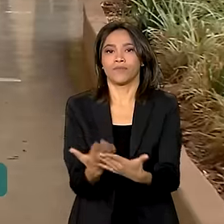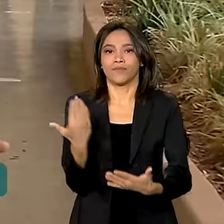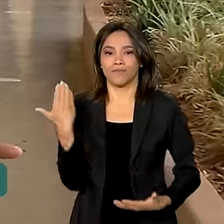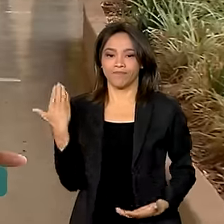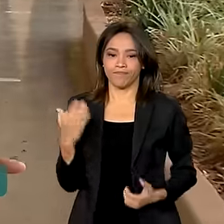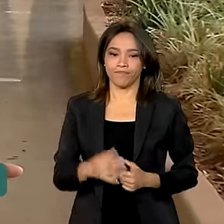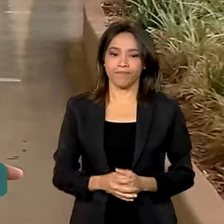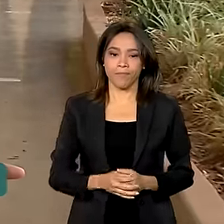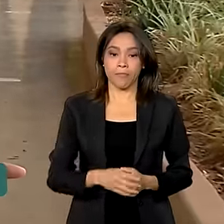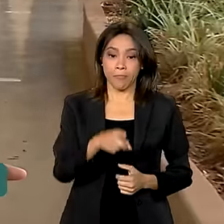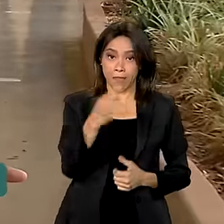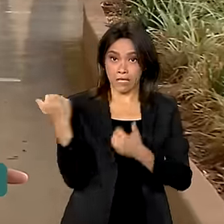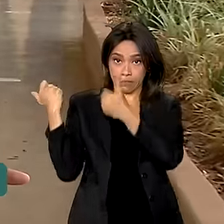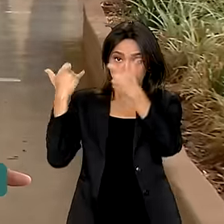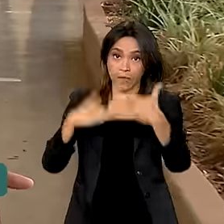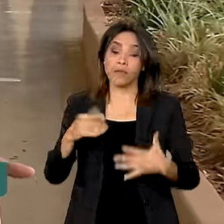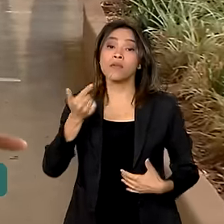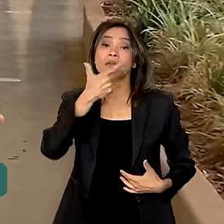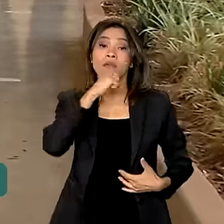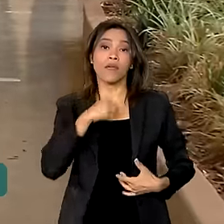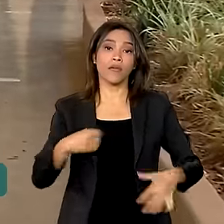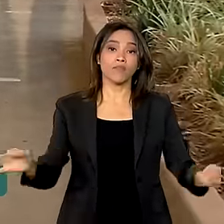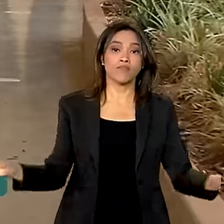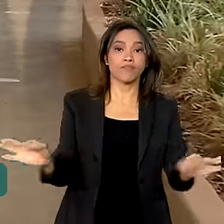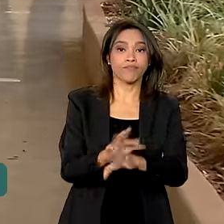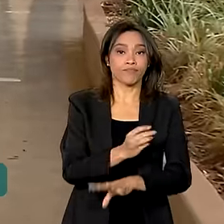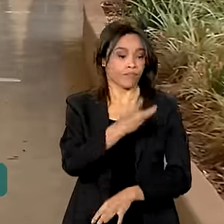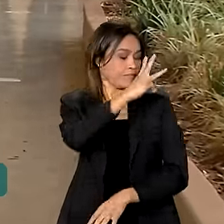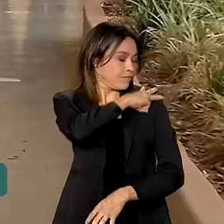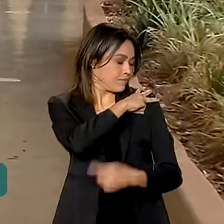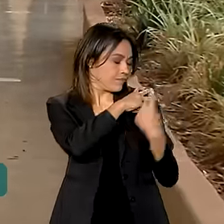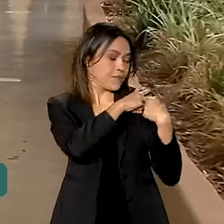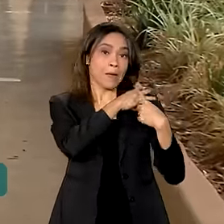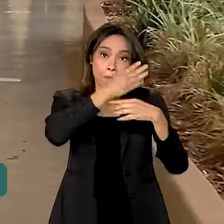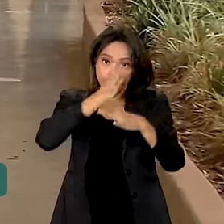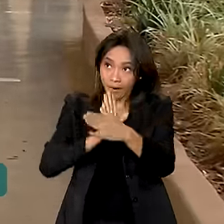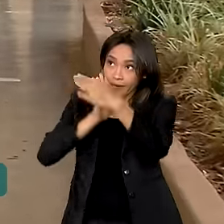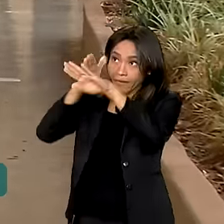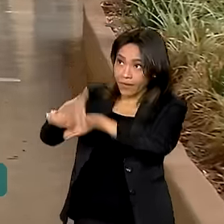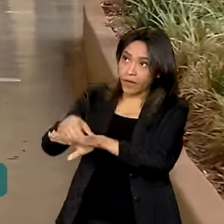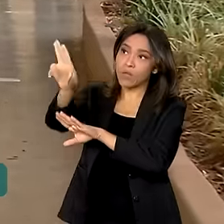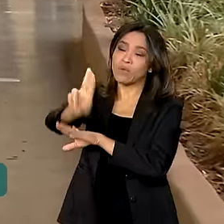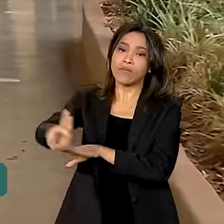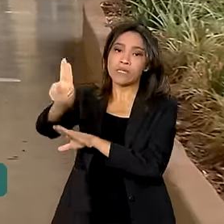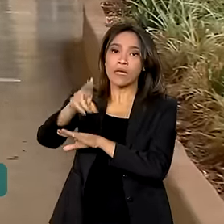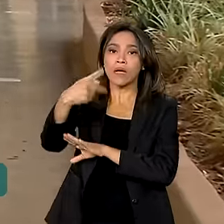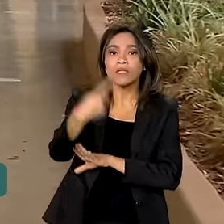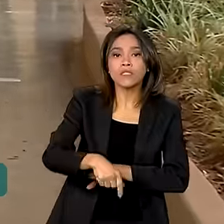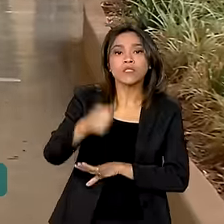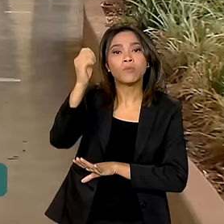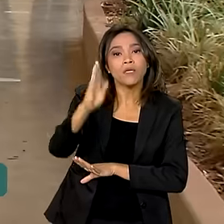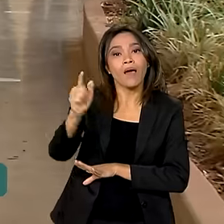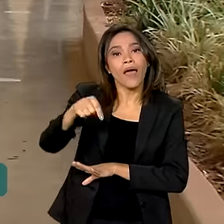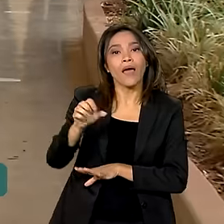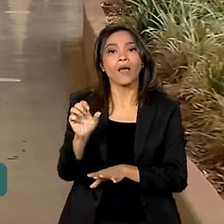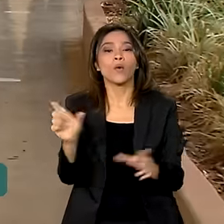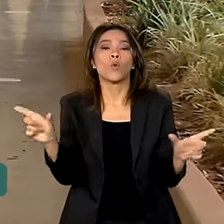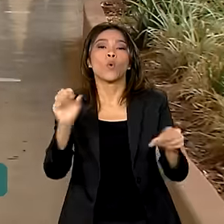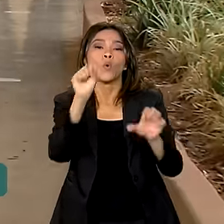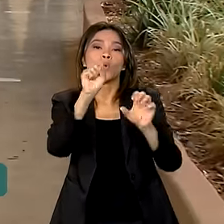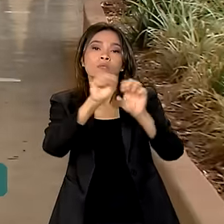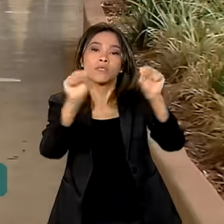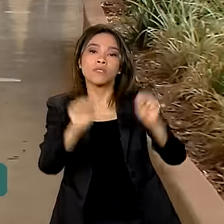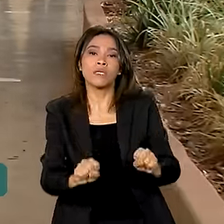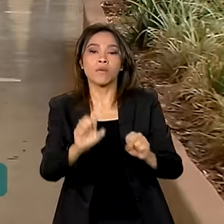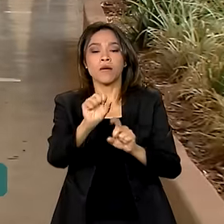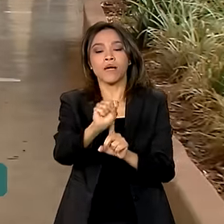E para quem conclui o ensino médio, uma das portas de entrada para o ensino superior no país é o SISU. Por meio do